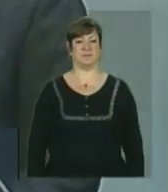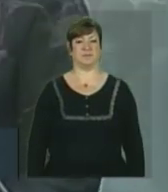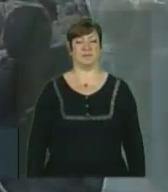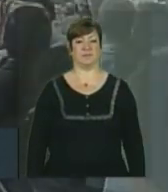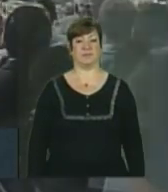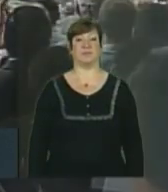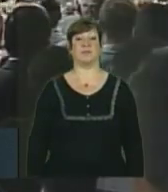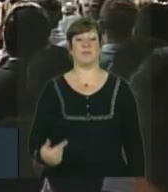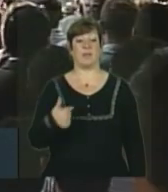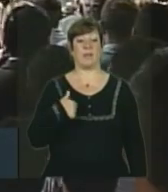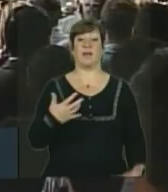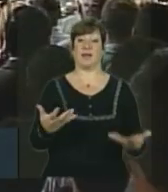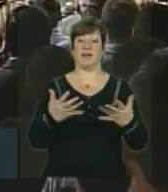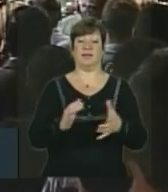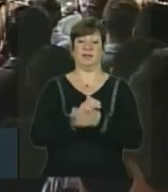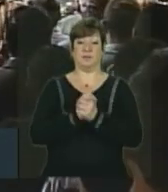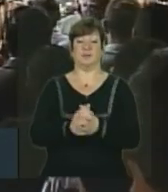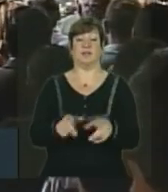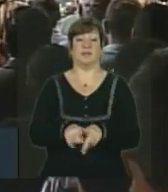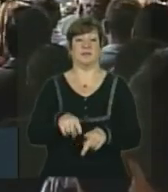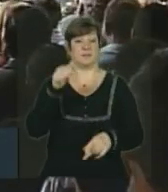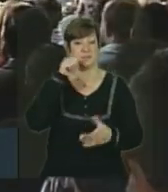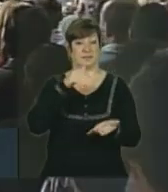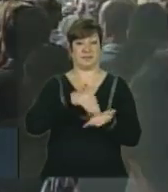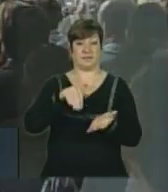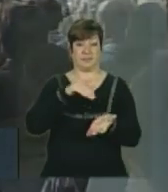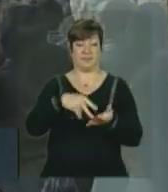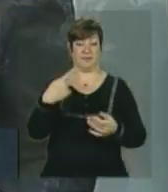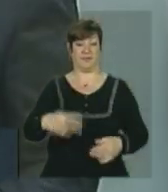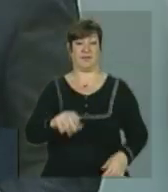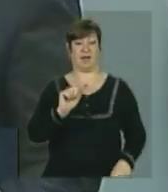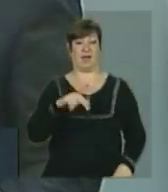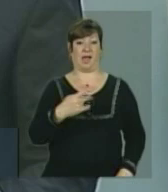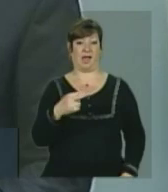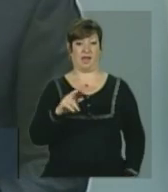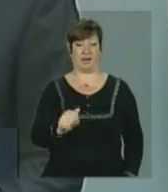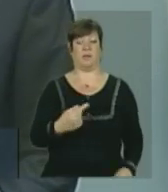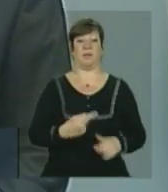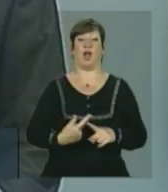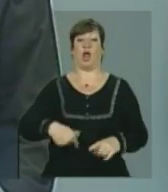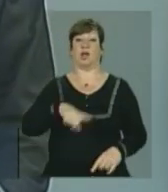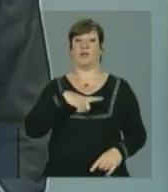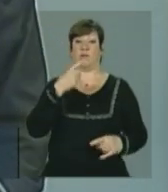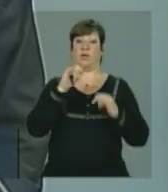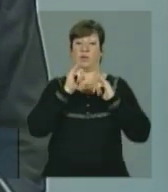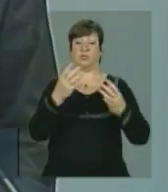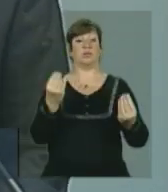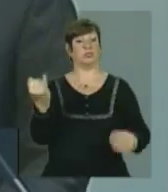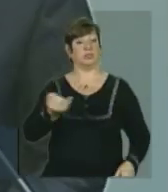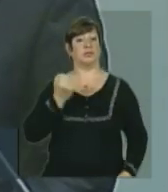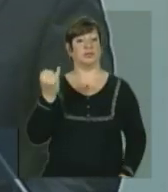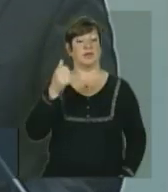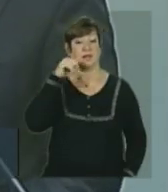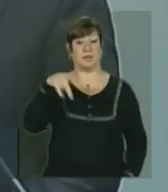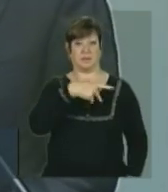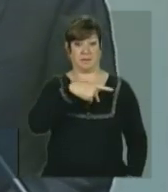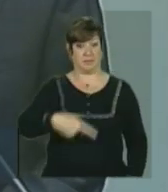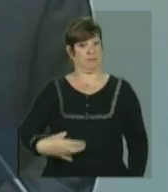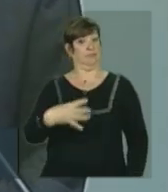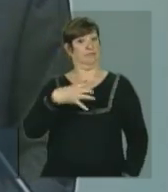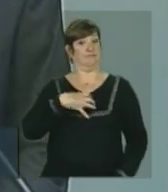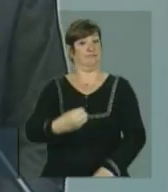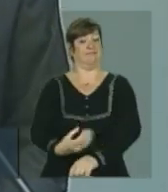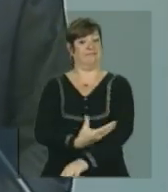E eu queria cumprimentar a secretária de Angra dos Reis, que nós tivemos uma notícia aqui muito importante, a presidenta até se